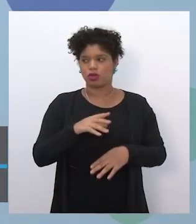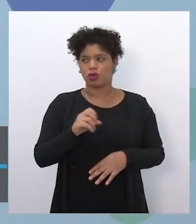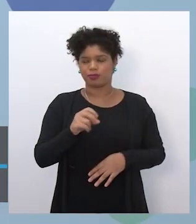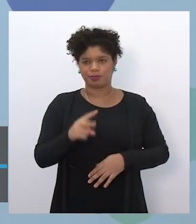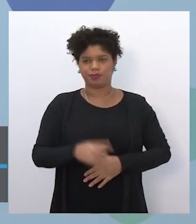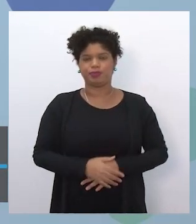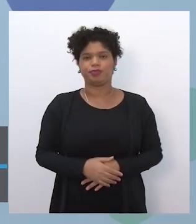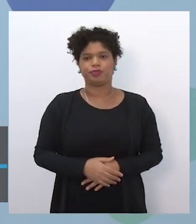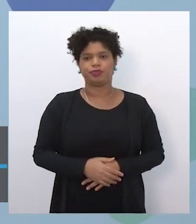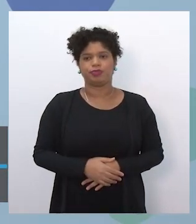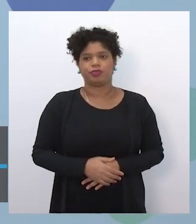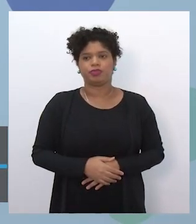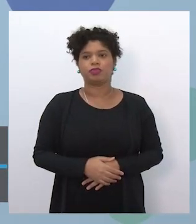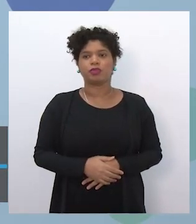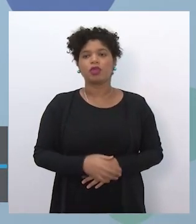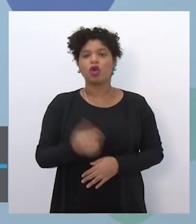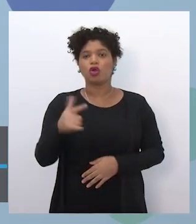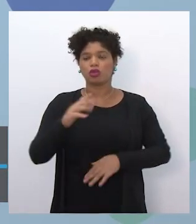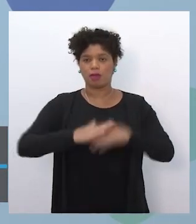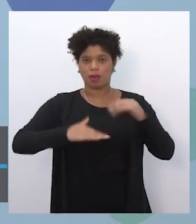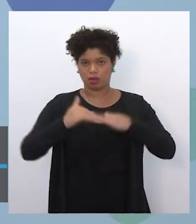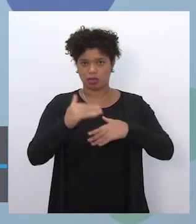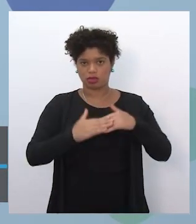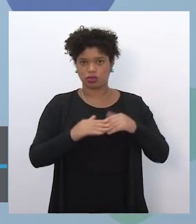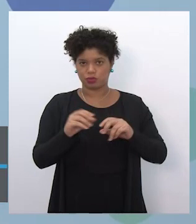outros também, né, para o desenvolvimento de outras habilidades.